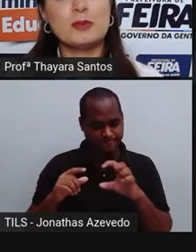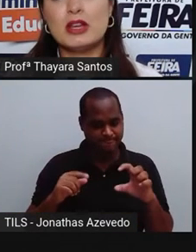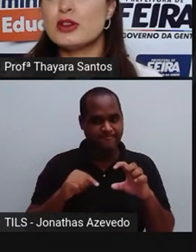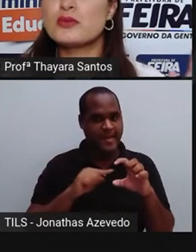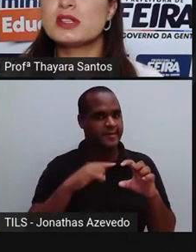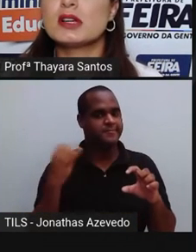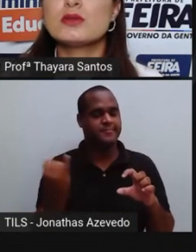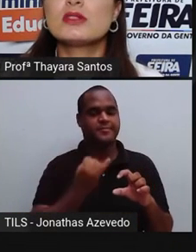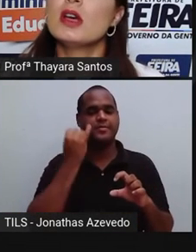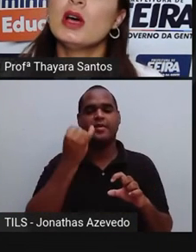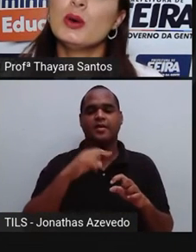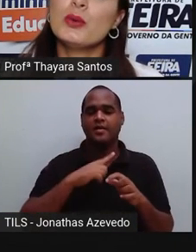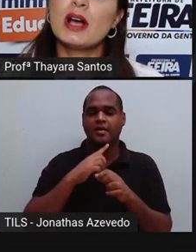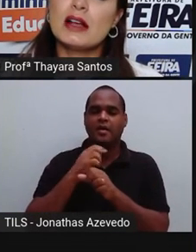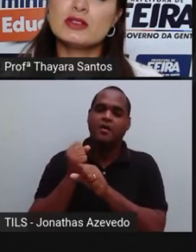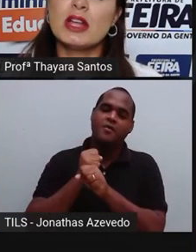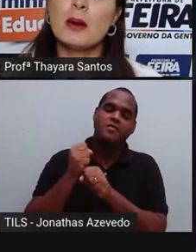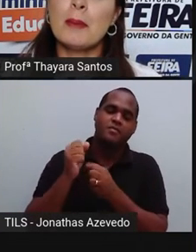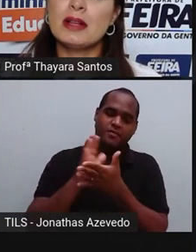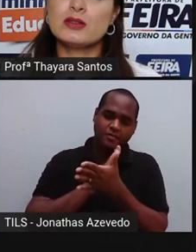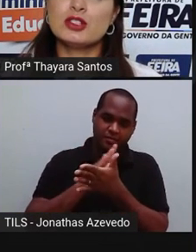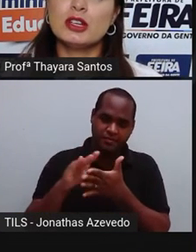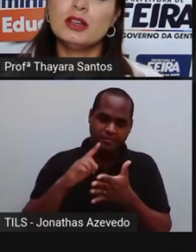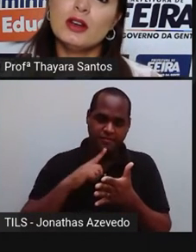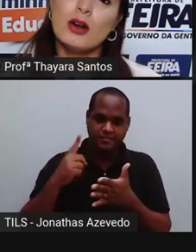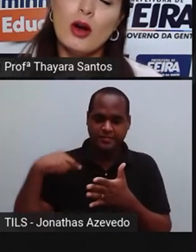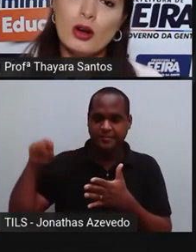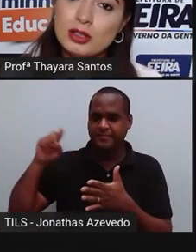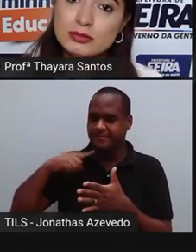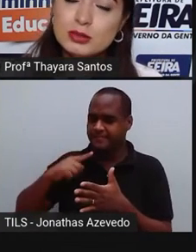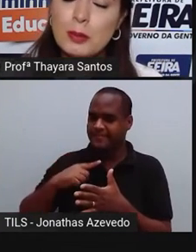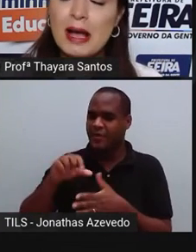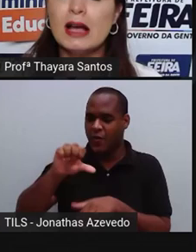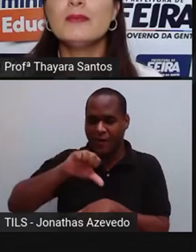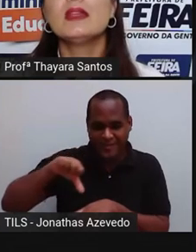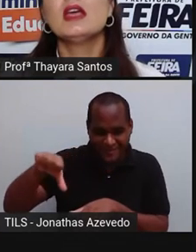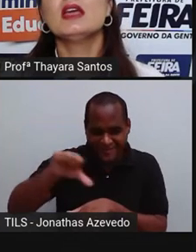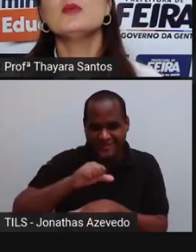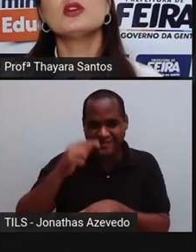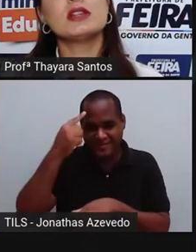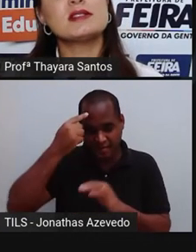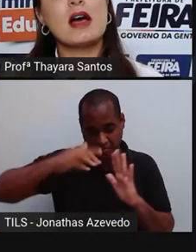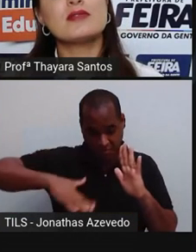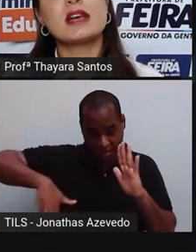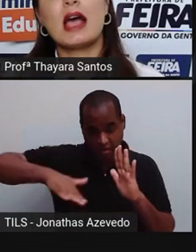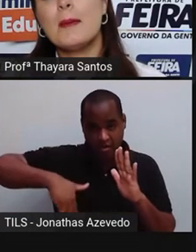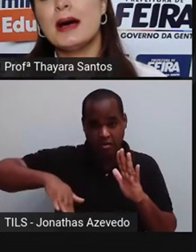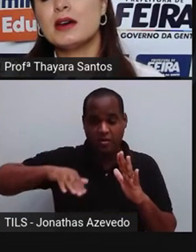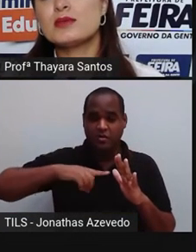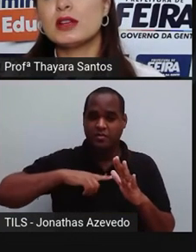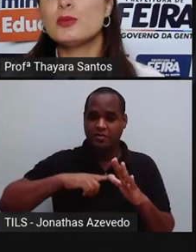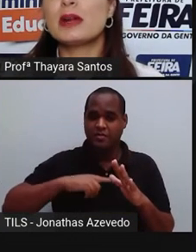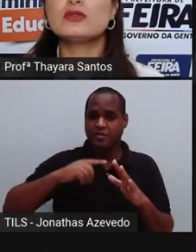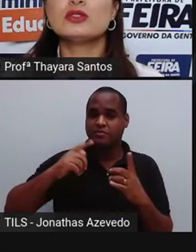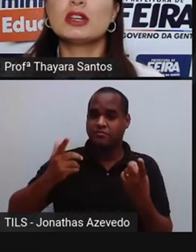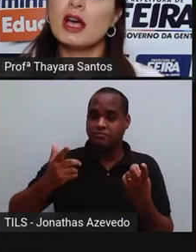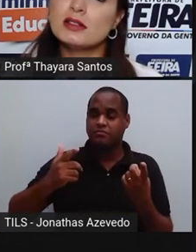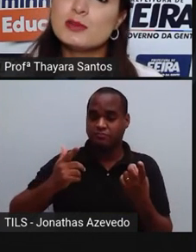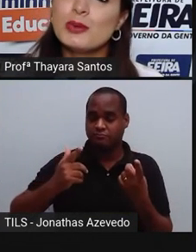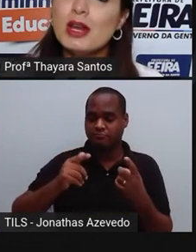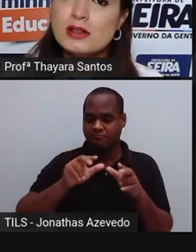recentemente, há uns anos, um caso de derramamento de óleo no mar, e muitas aves acabaram sendo